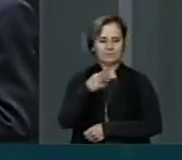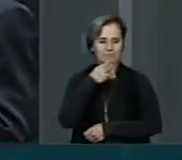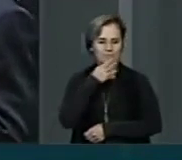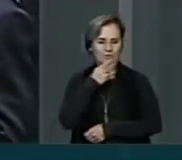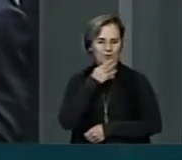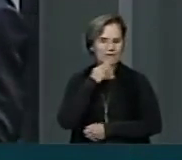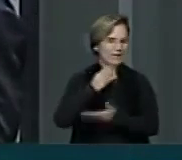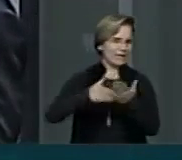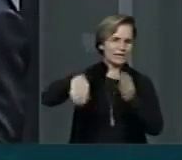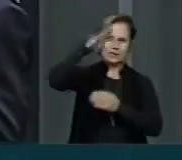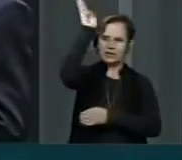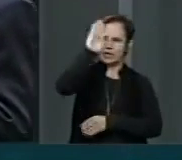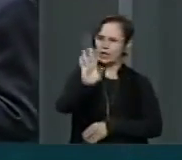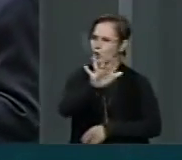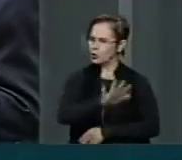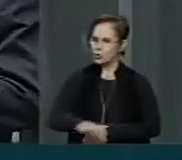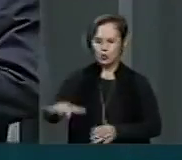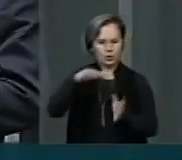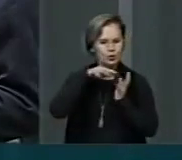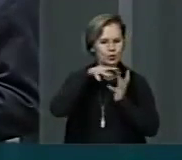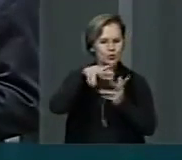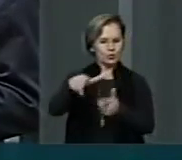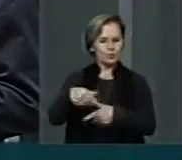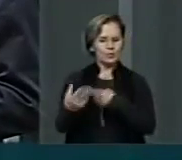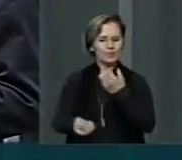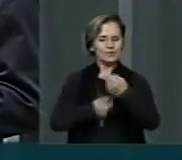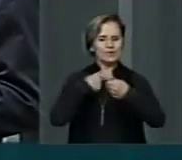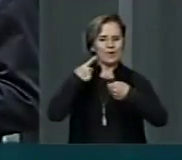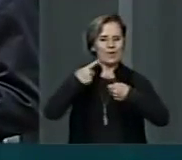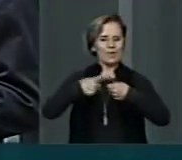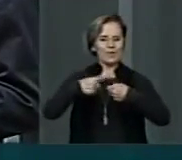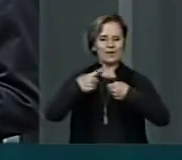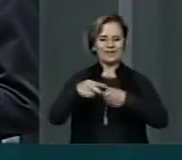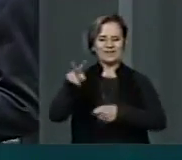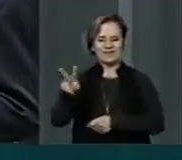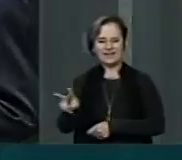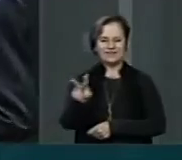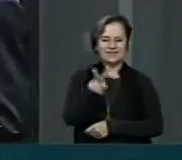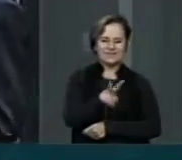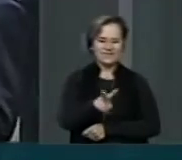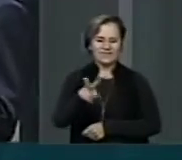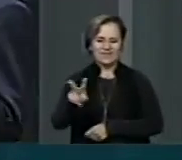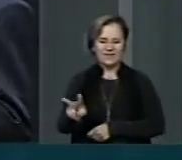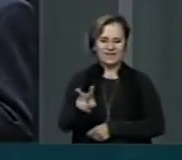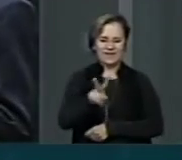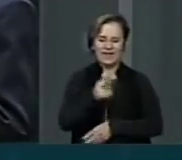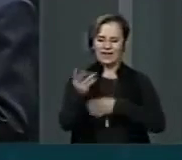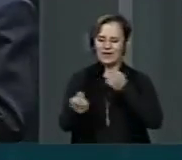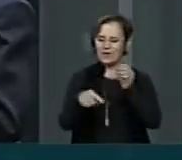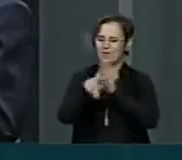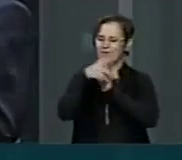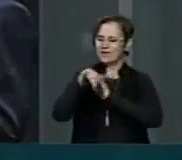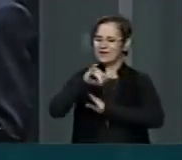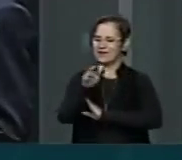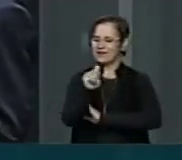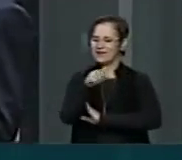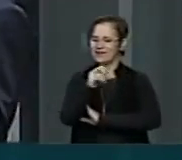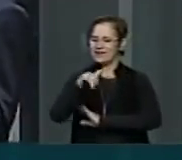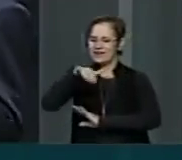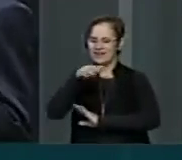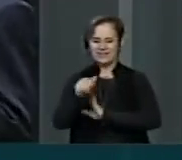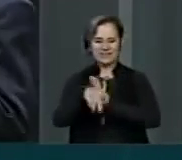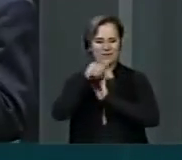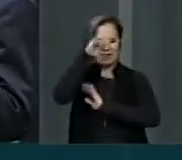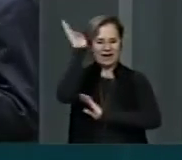nacionalmente e internacionalmente como a cidade do reggae, como Jamaica brasileira, cidade dos